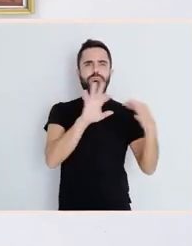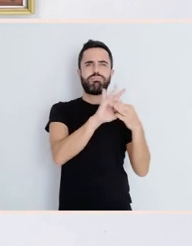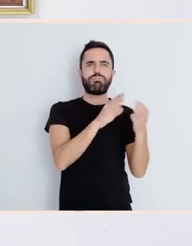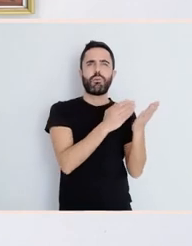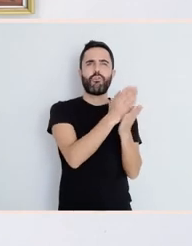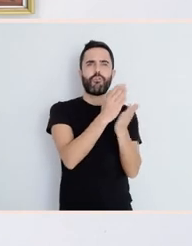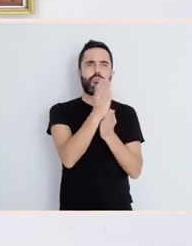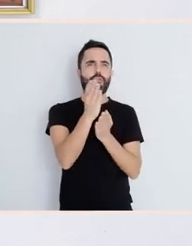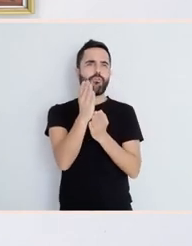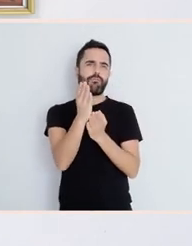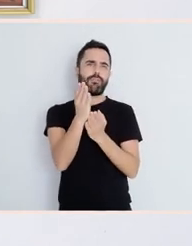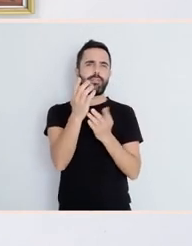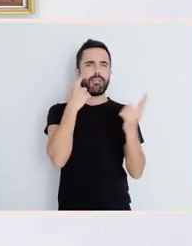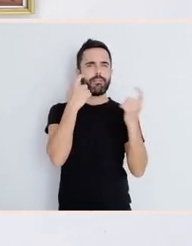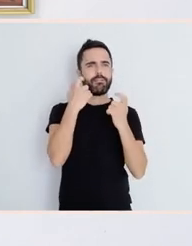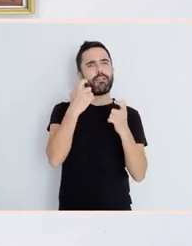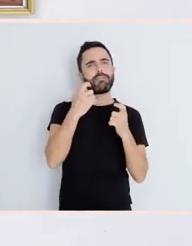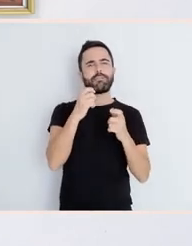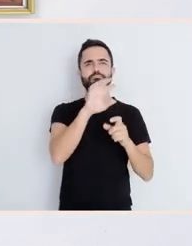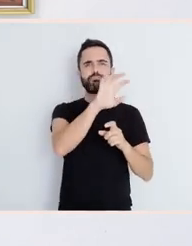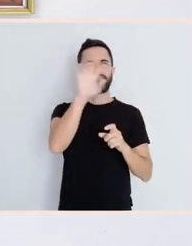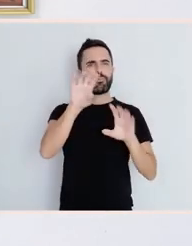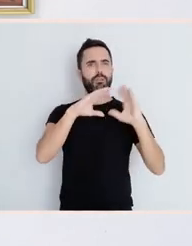no mellor das correntes internacionais.